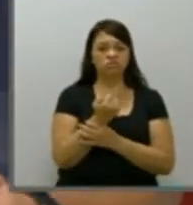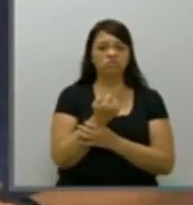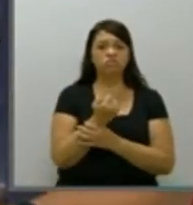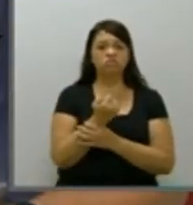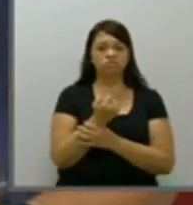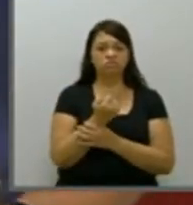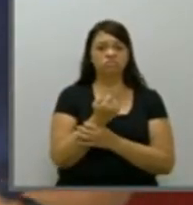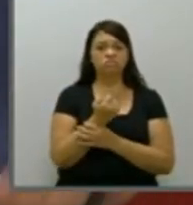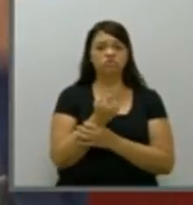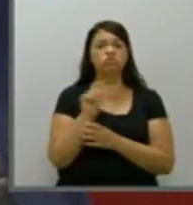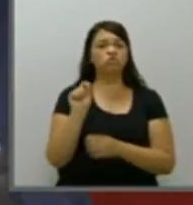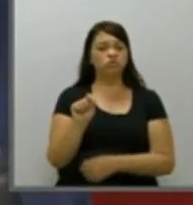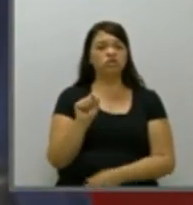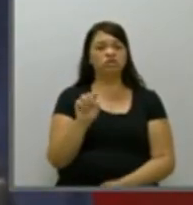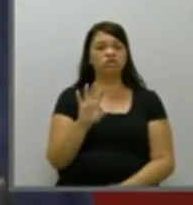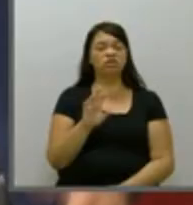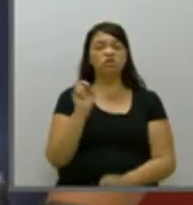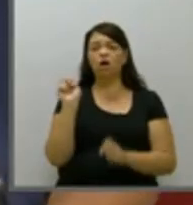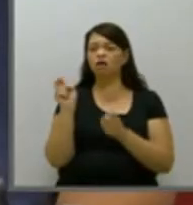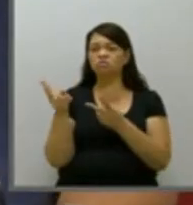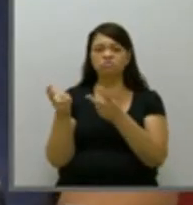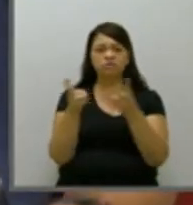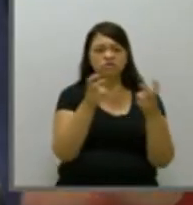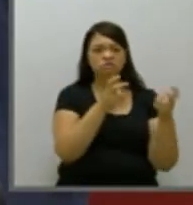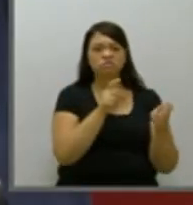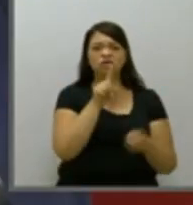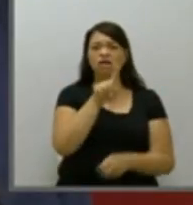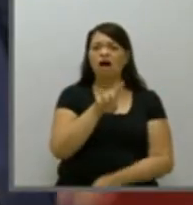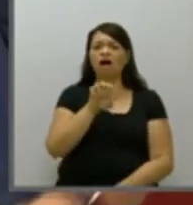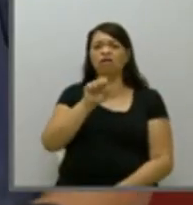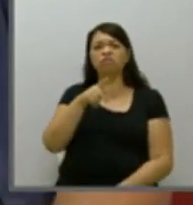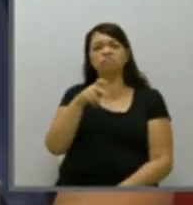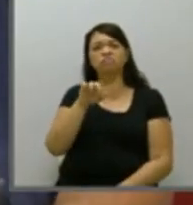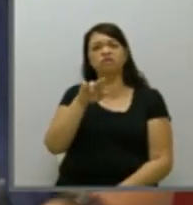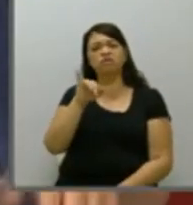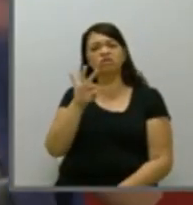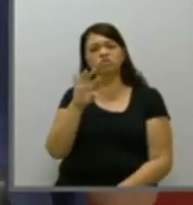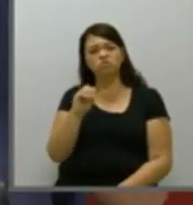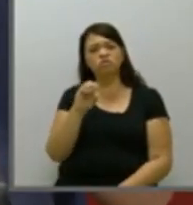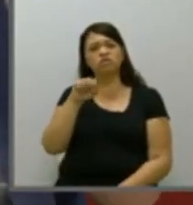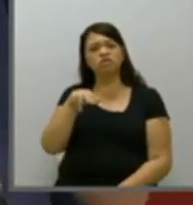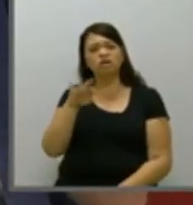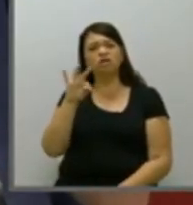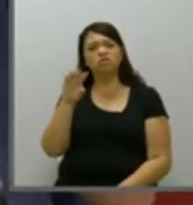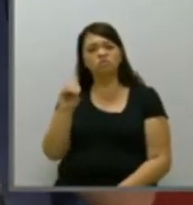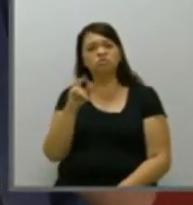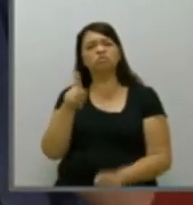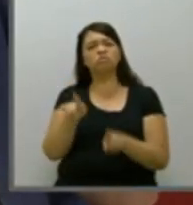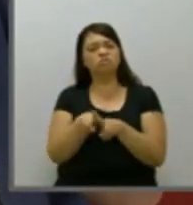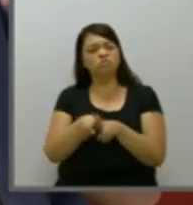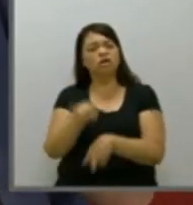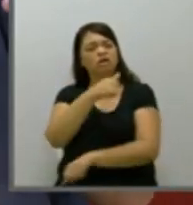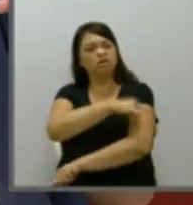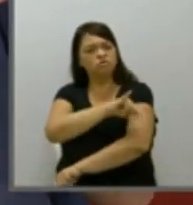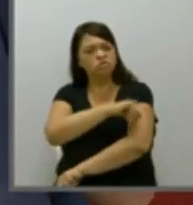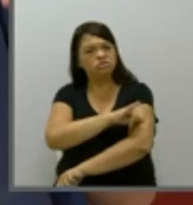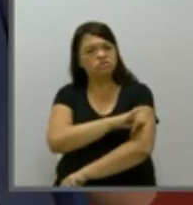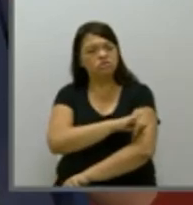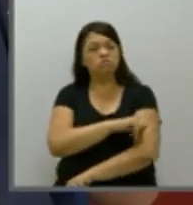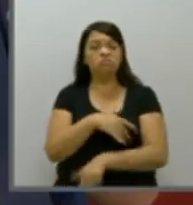do que a gente percebeu no Espírito Santo e agora também no Rio de Janeiro. Então, é importante que a gente passe por uma